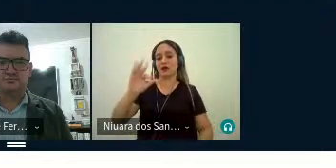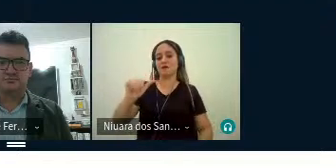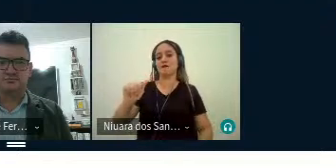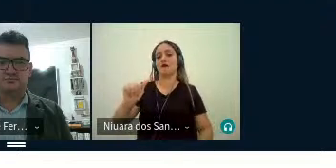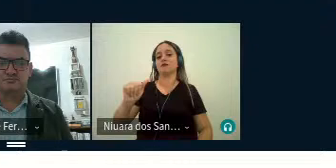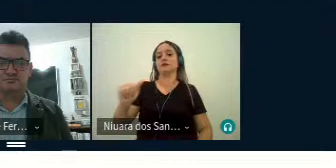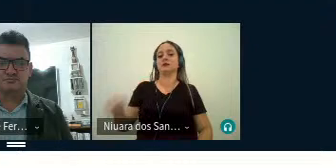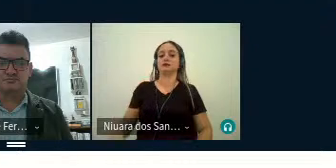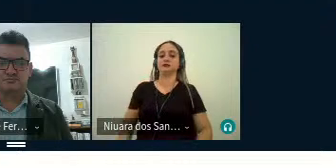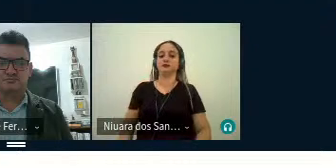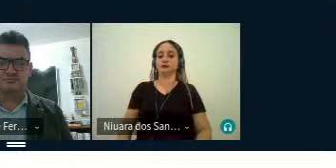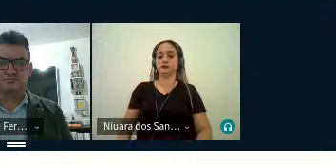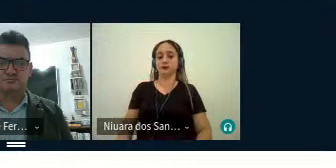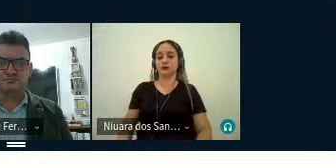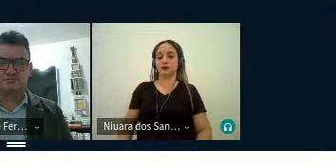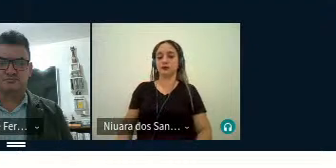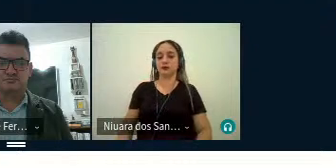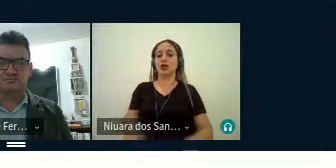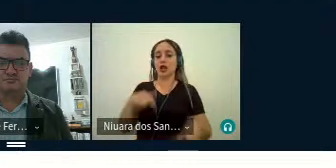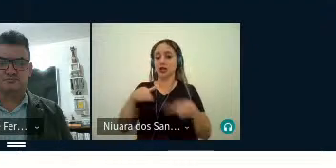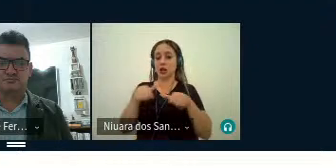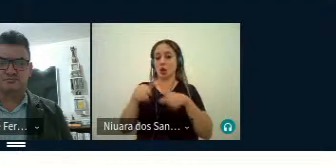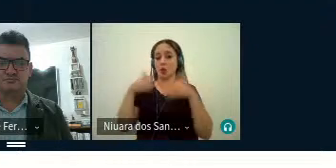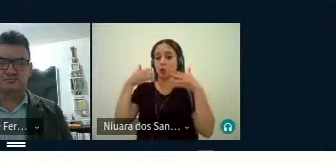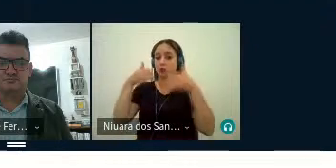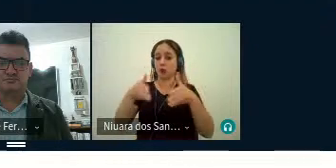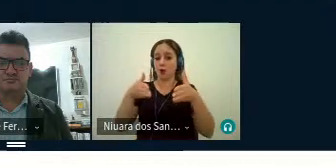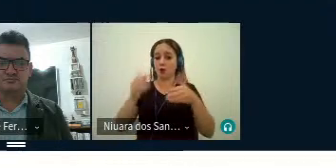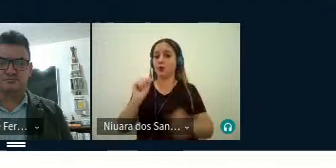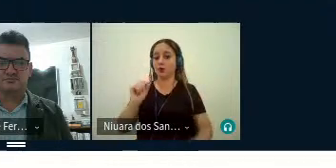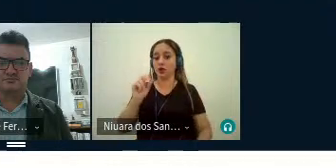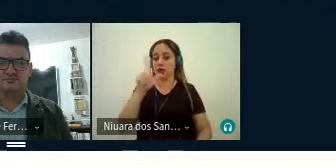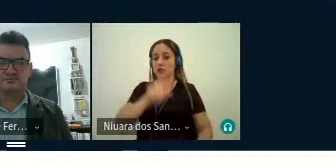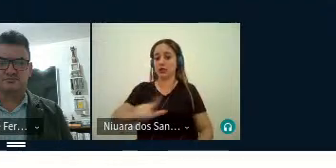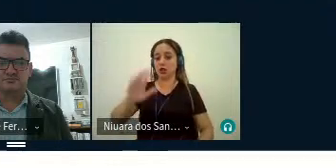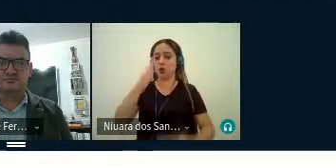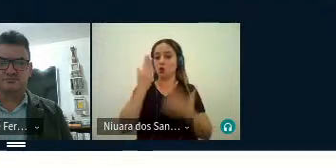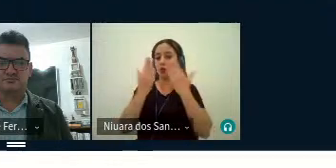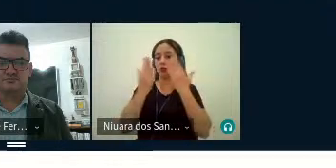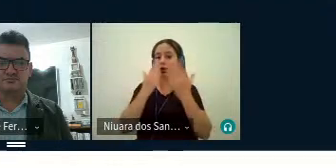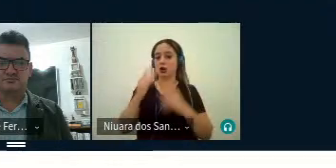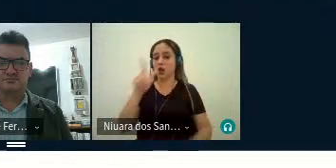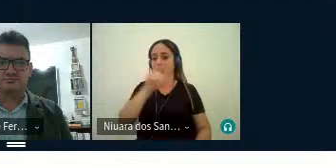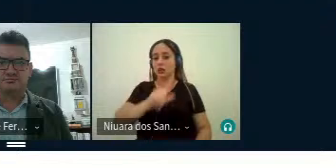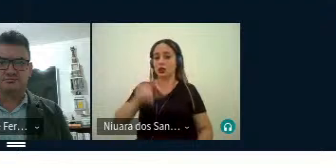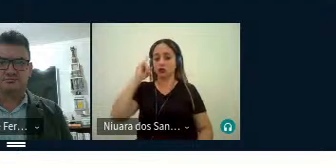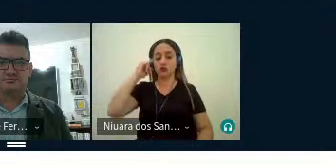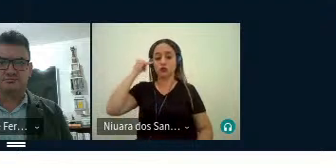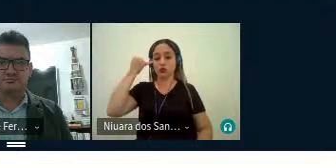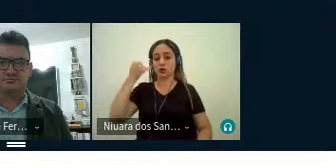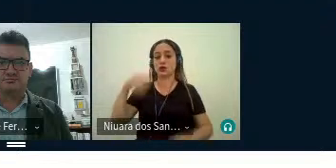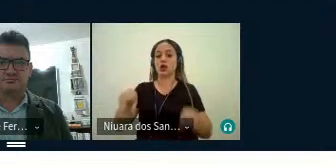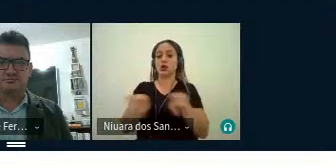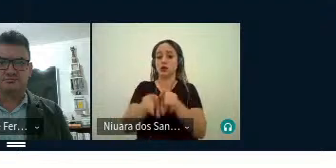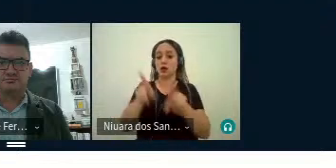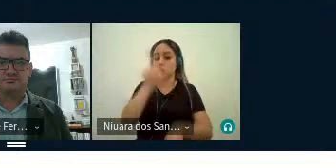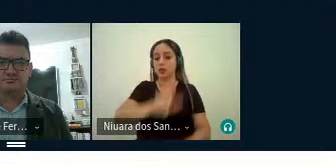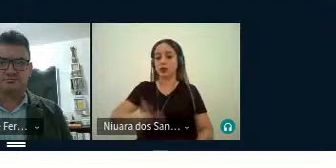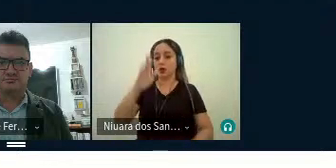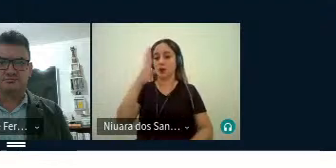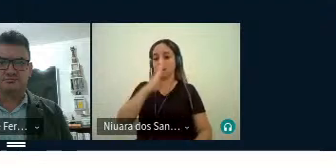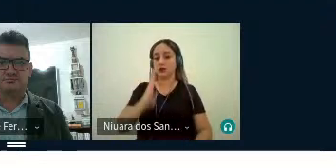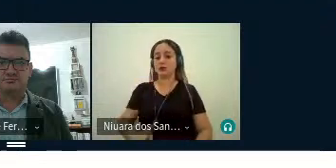Teixeira. Atua principalmente nas seguintes linhas, literatura comparada, literatura japonesa, literatura brasileira,